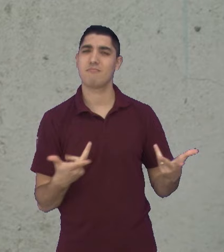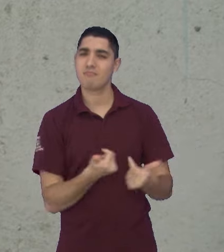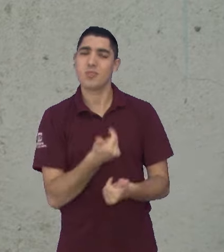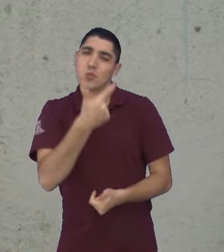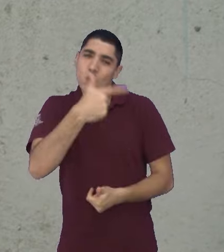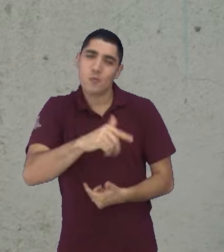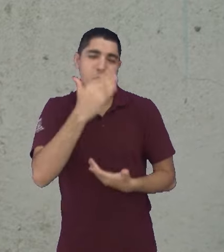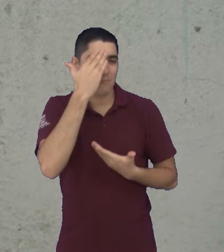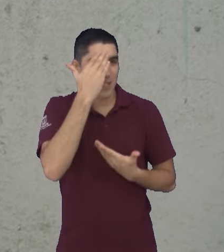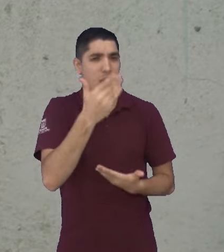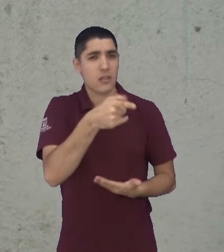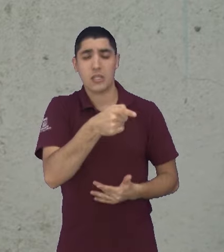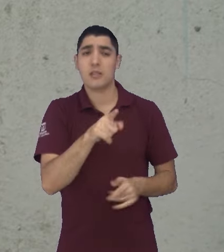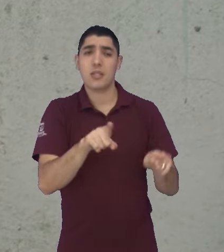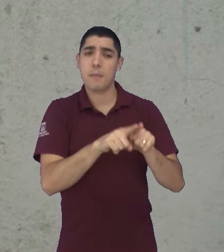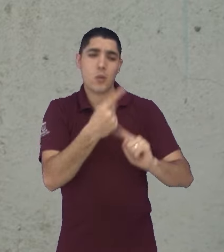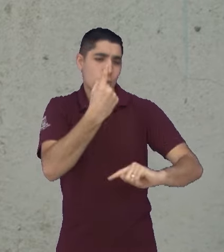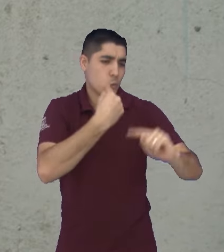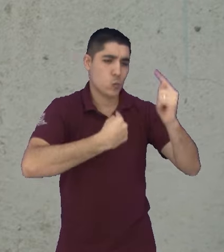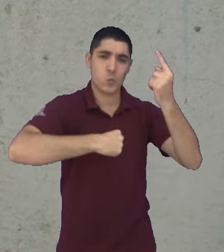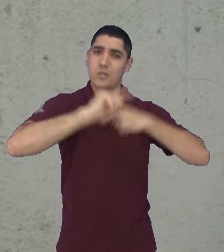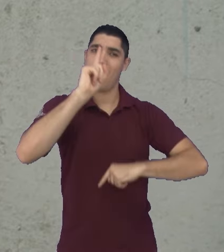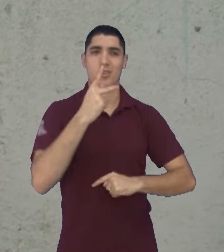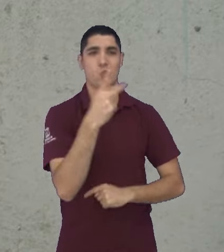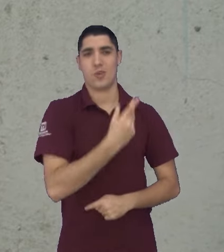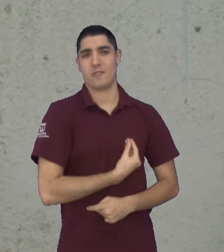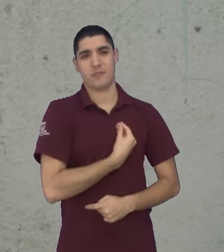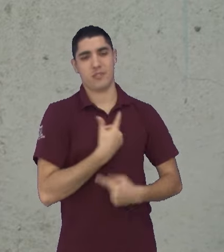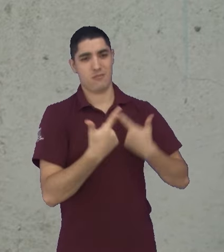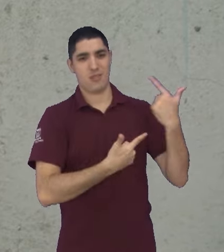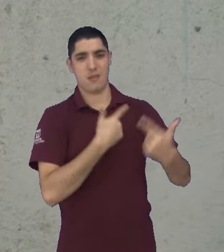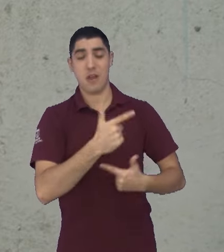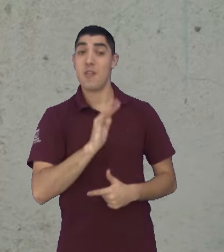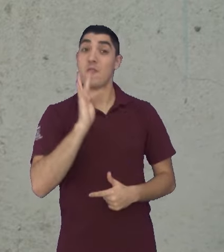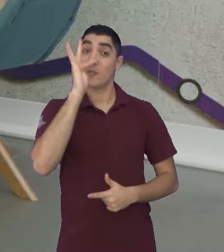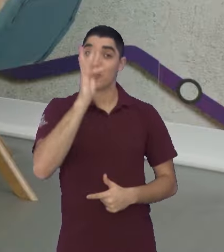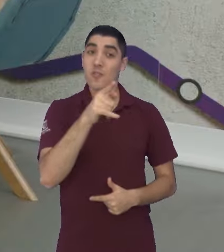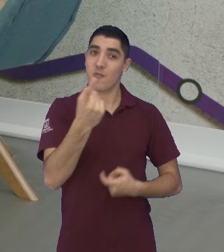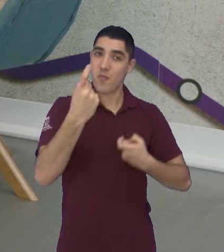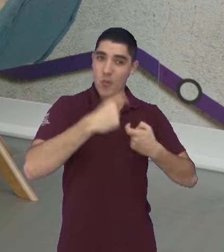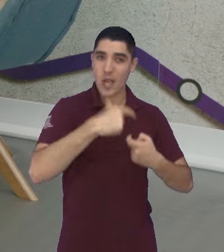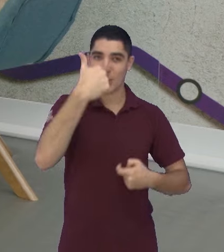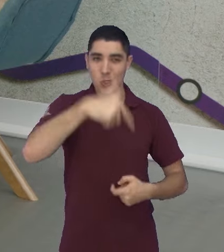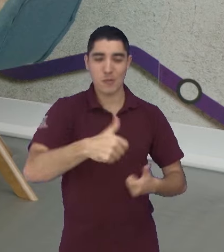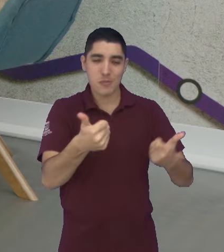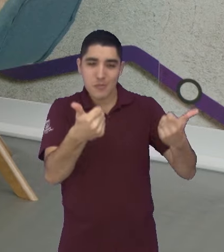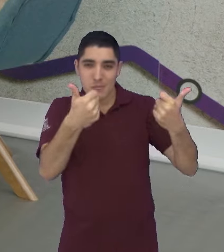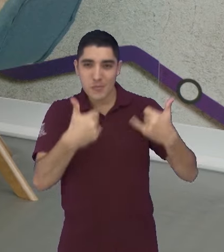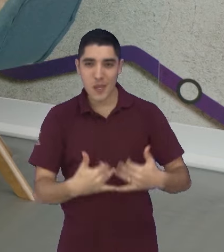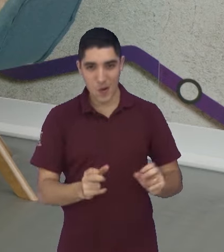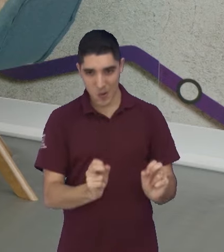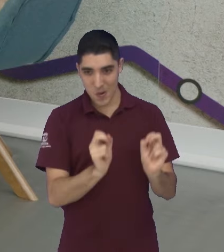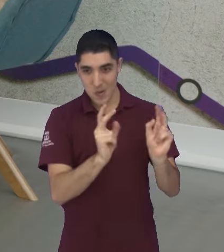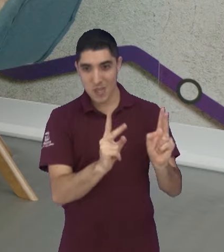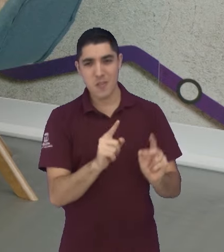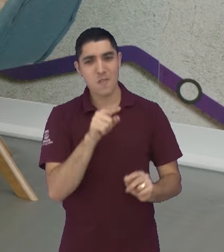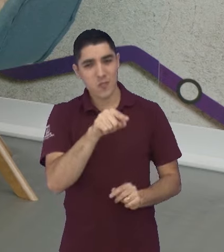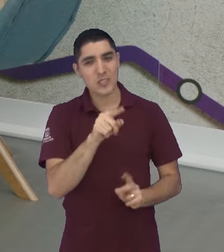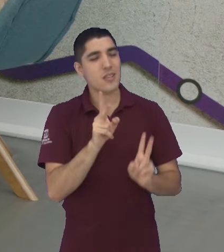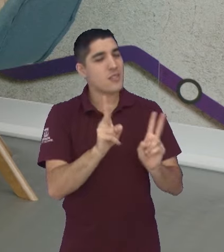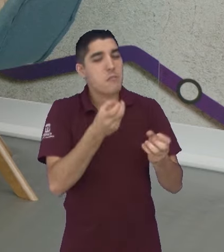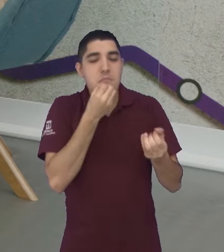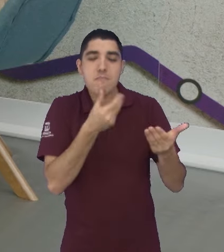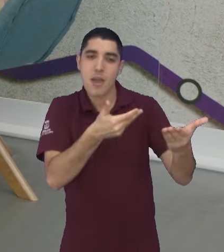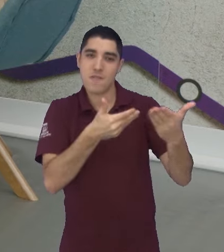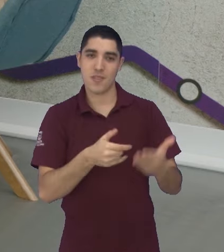uma vez, sucesso nesse novo empreendimento. Obrigada. E volte aqui para contar para a gente como é que está sendo, tá bom? Você está sempre bem